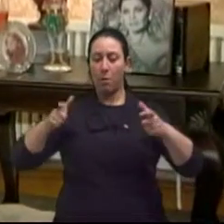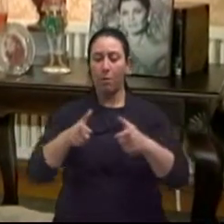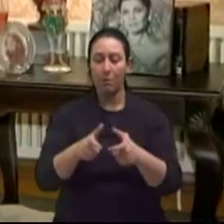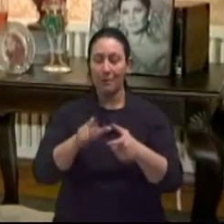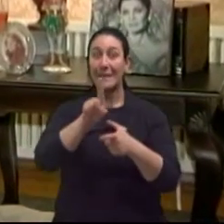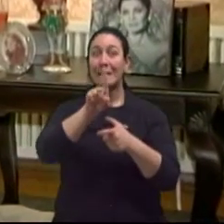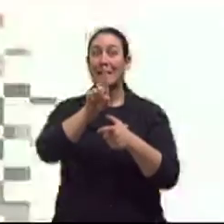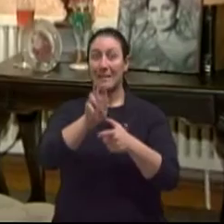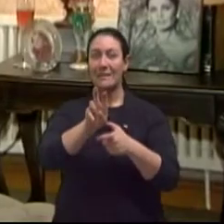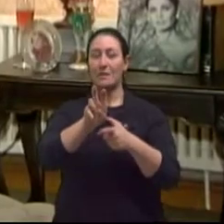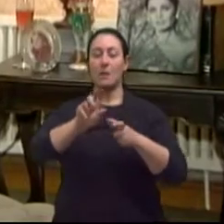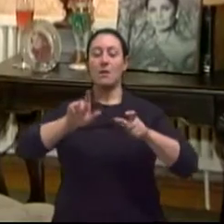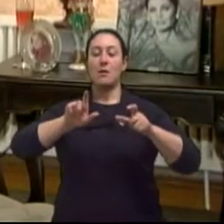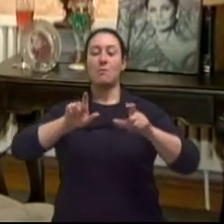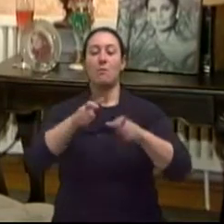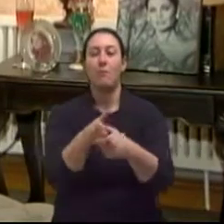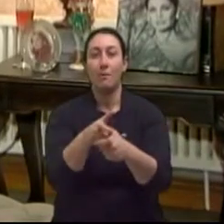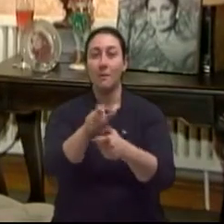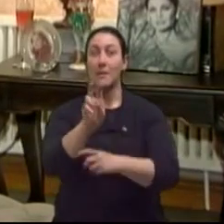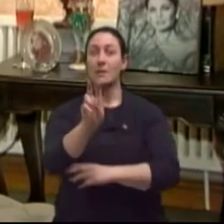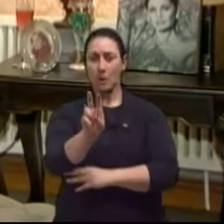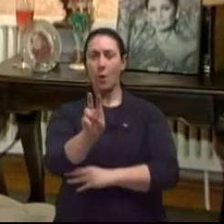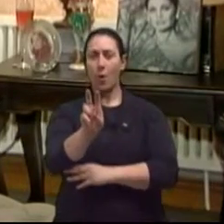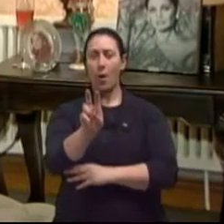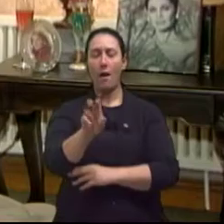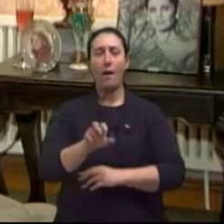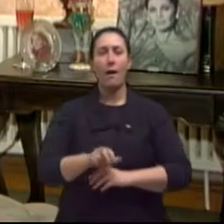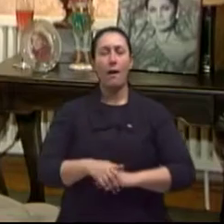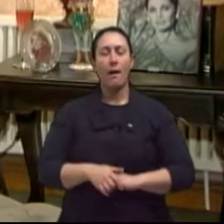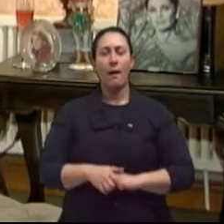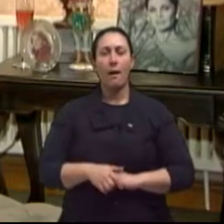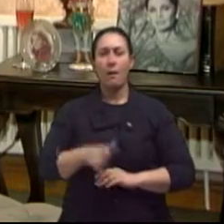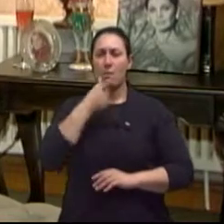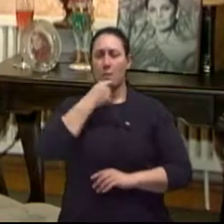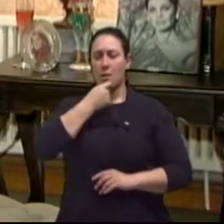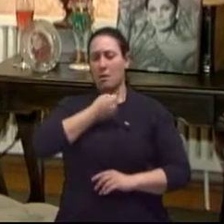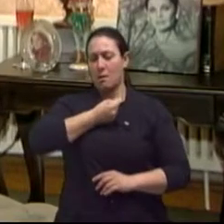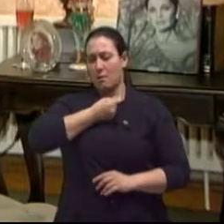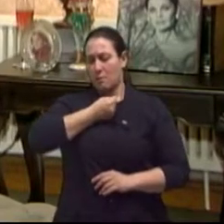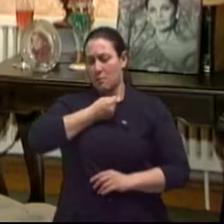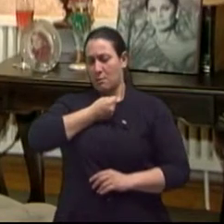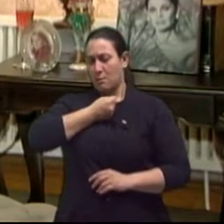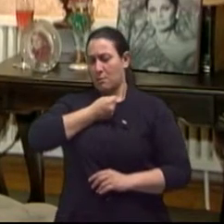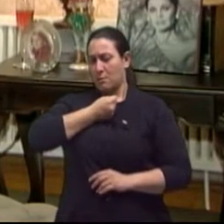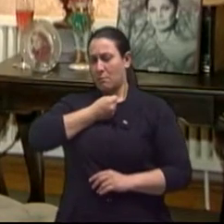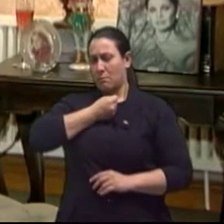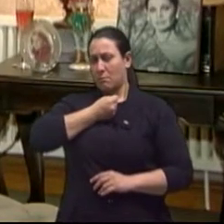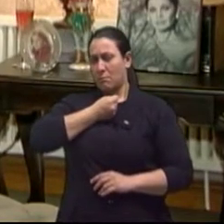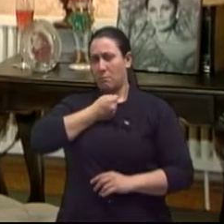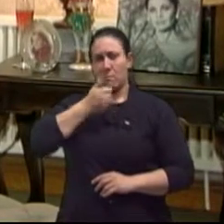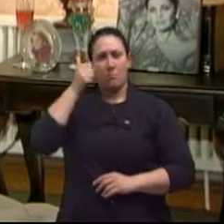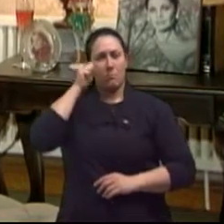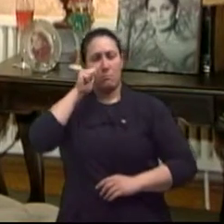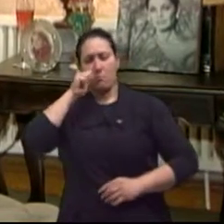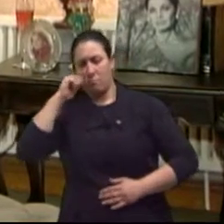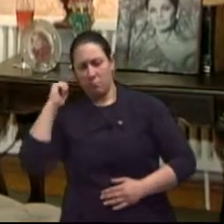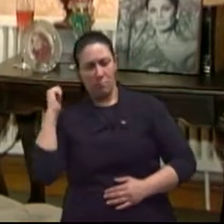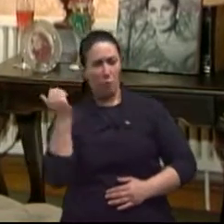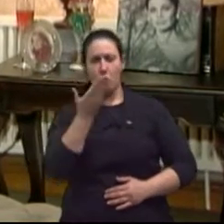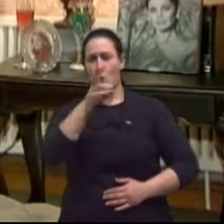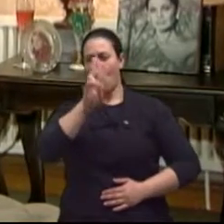5. 5. O apresentador, aí diz assim, Maria